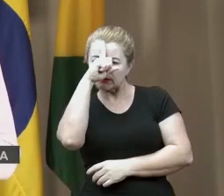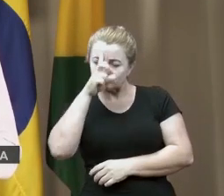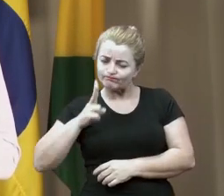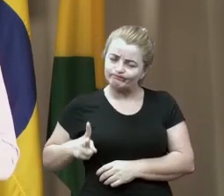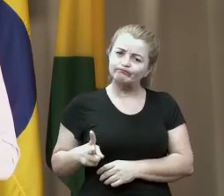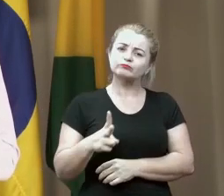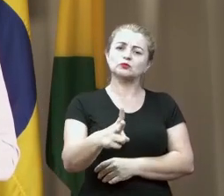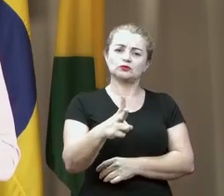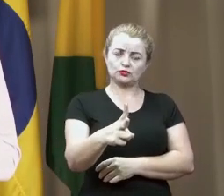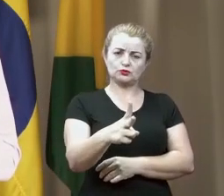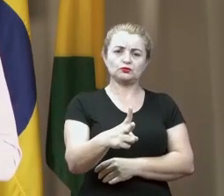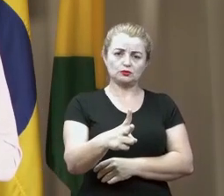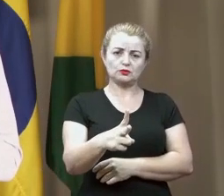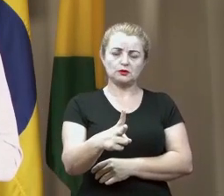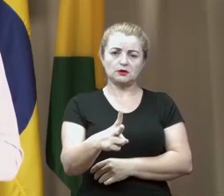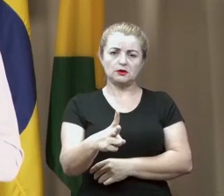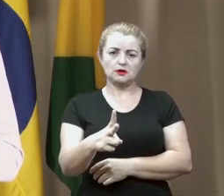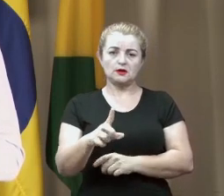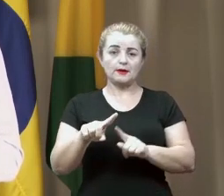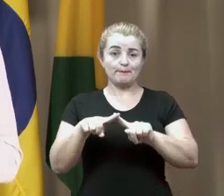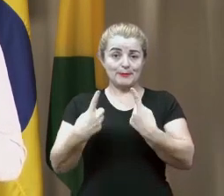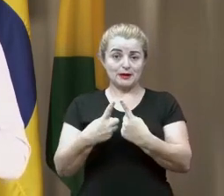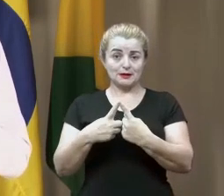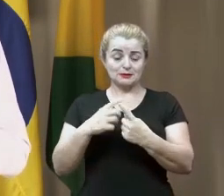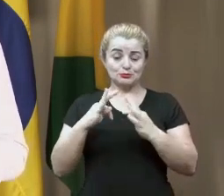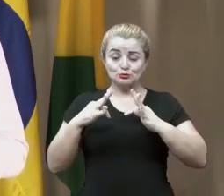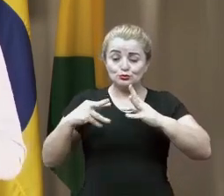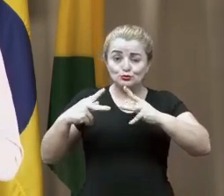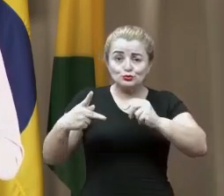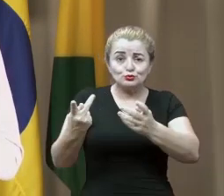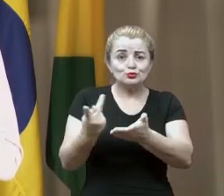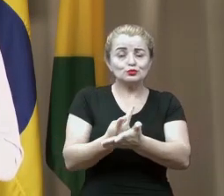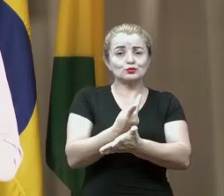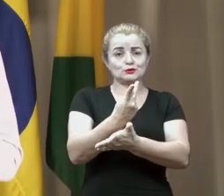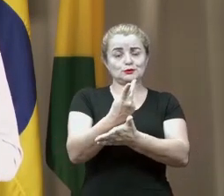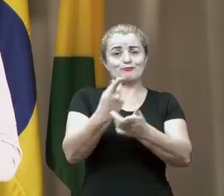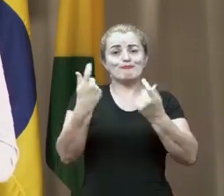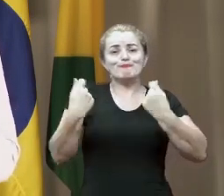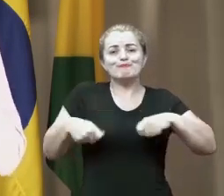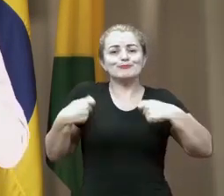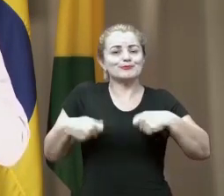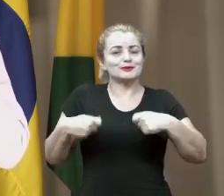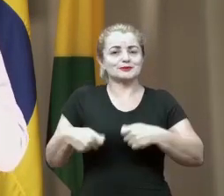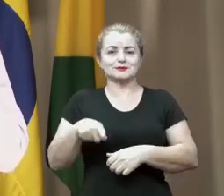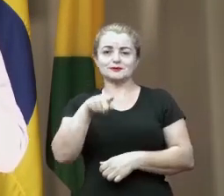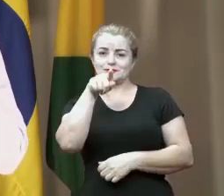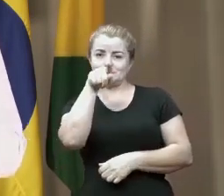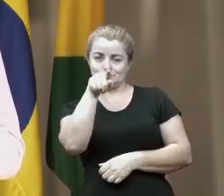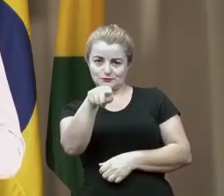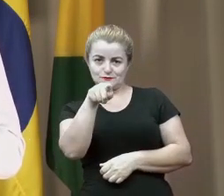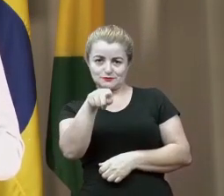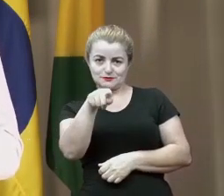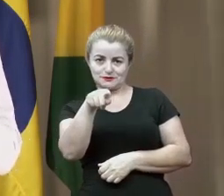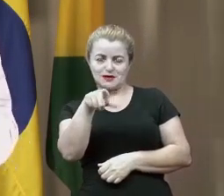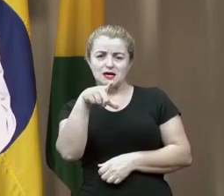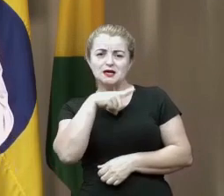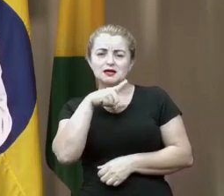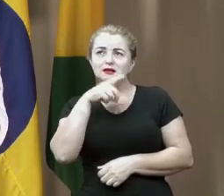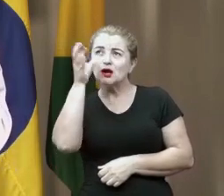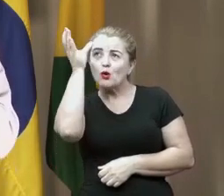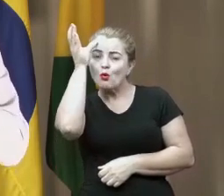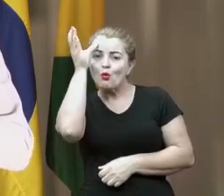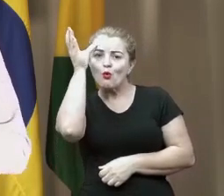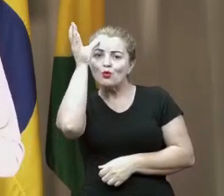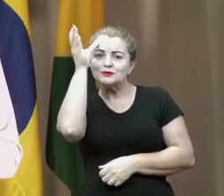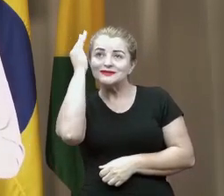campanha seguem aceleradas. Mas para isso tudo funcionar, eu preciso de você e